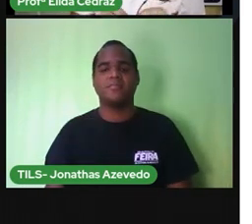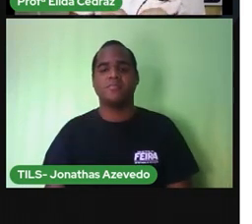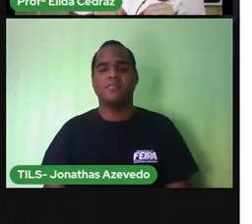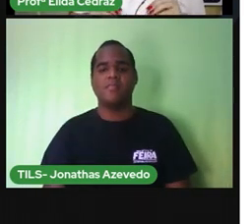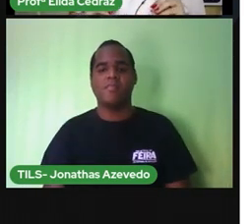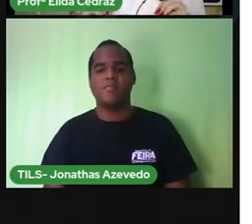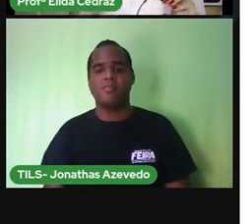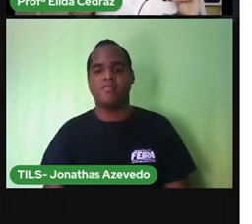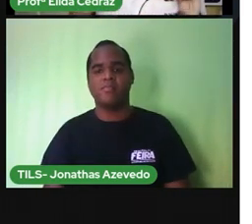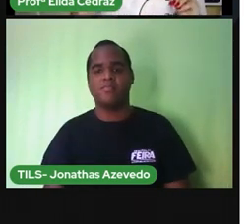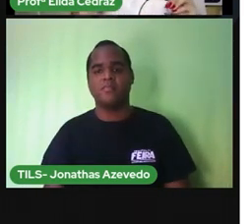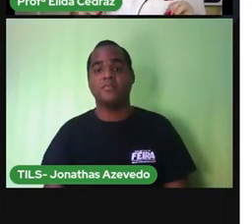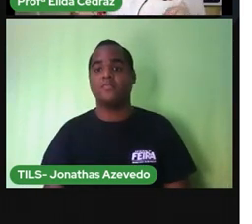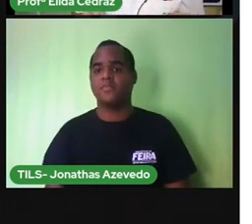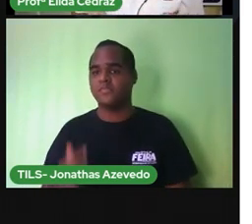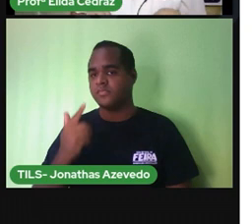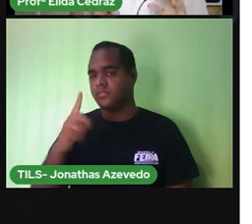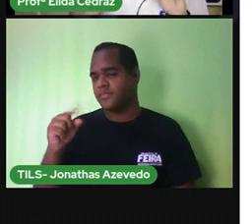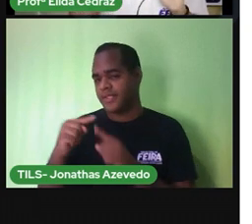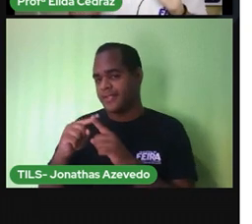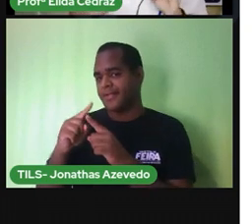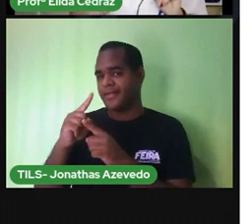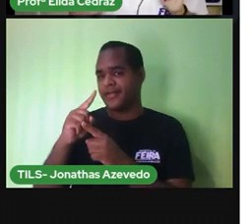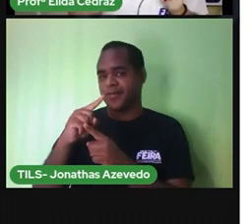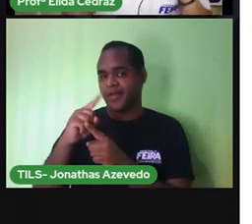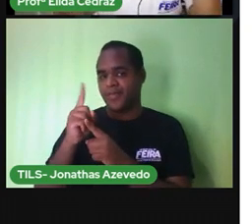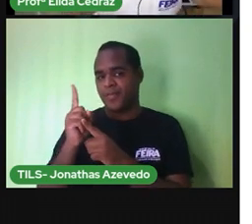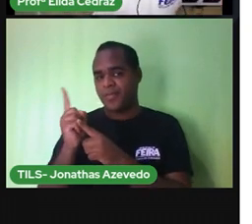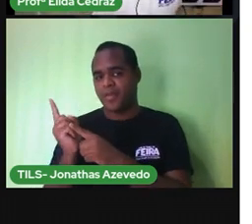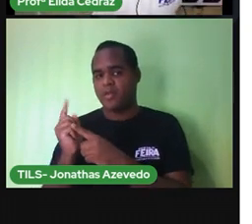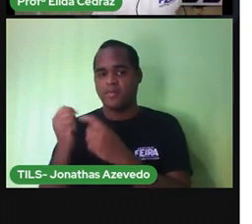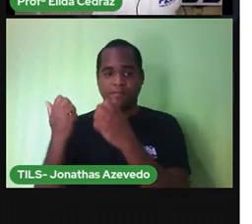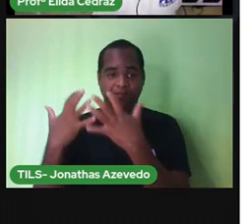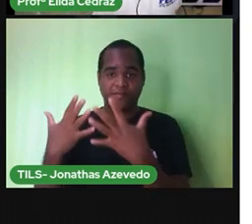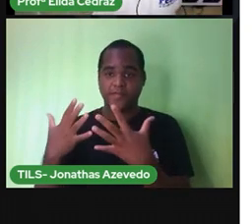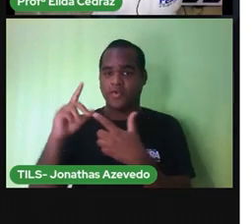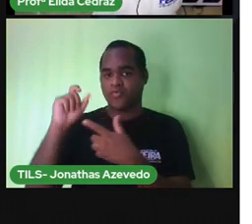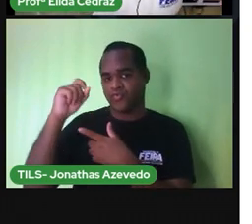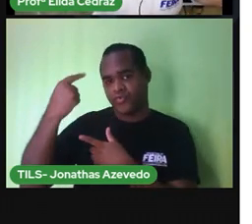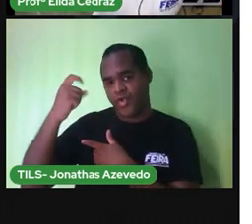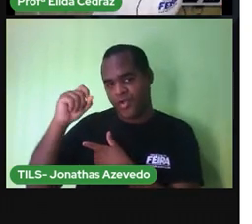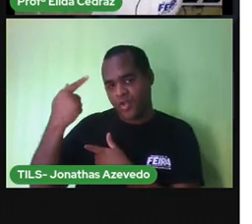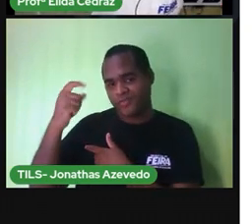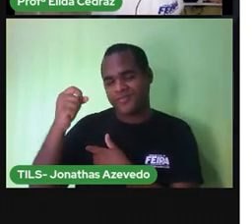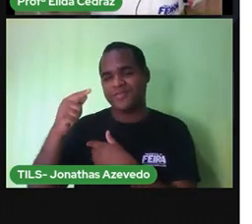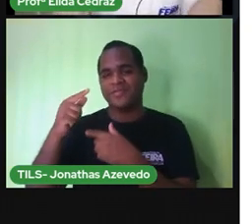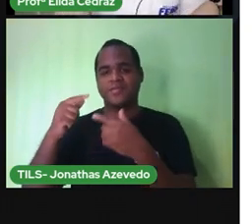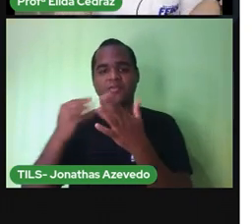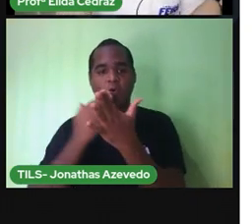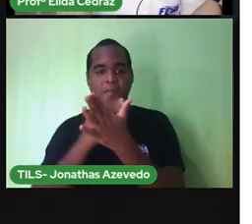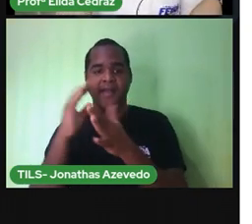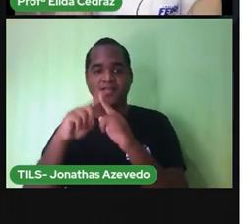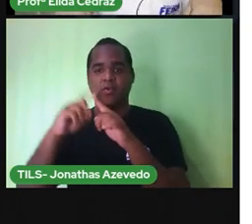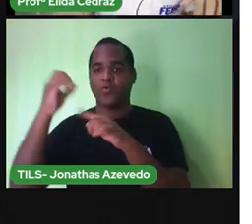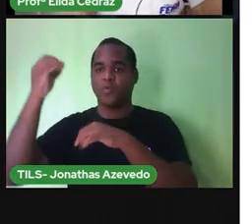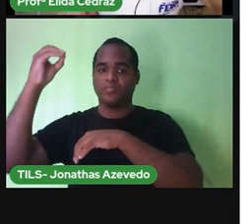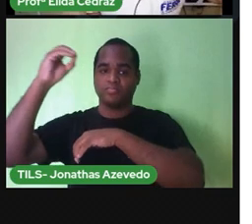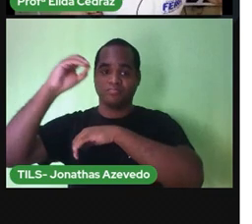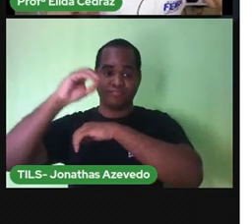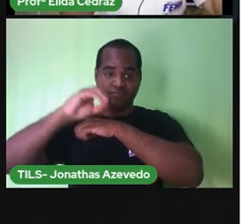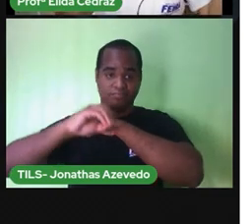lado nós temos um tempo cronológico. Nós temos o nascer do sol. O pôr do sol.